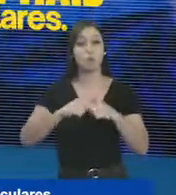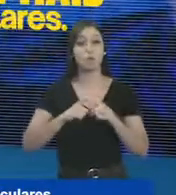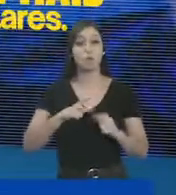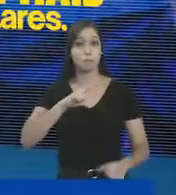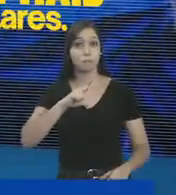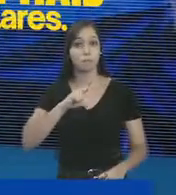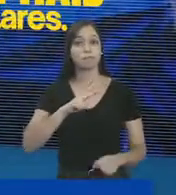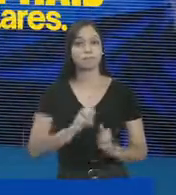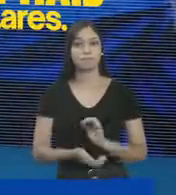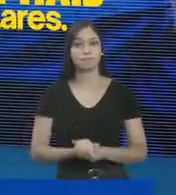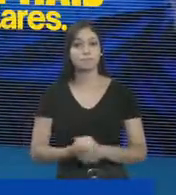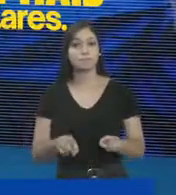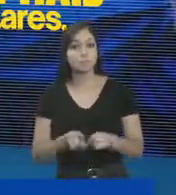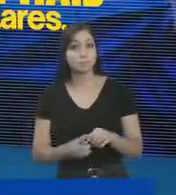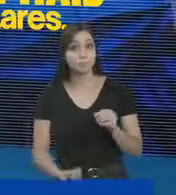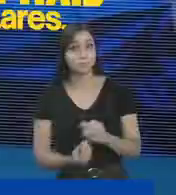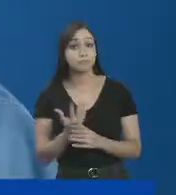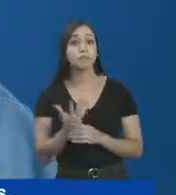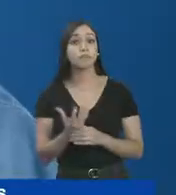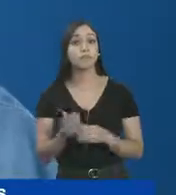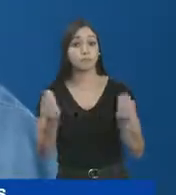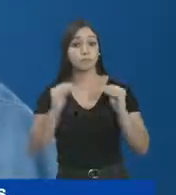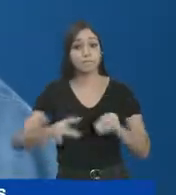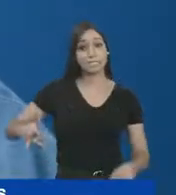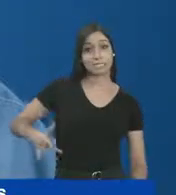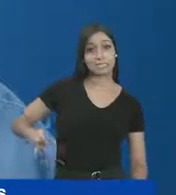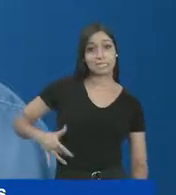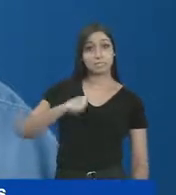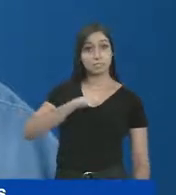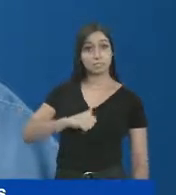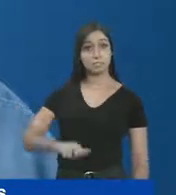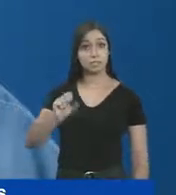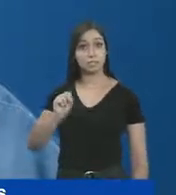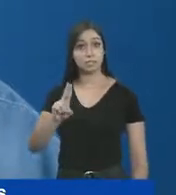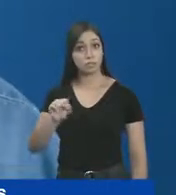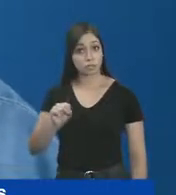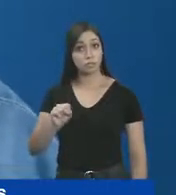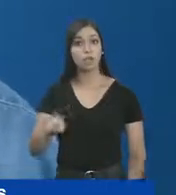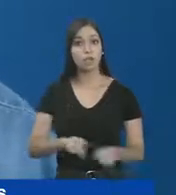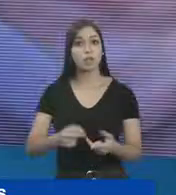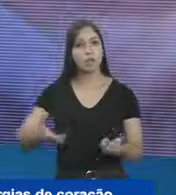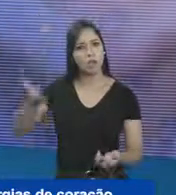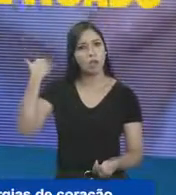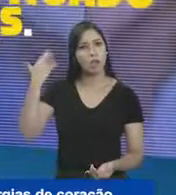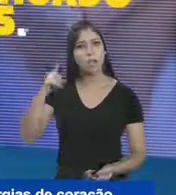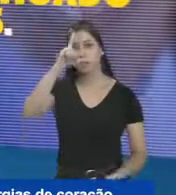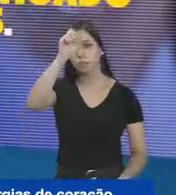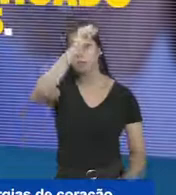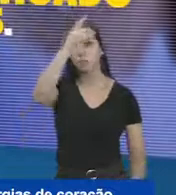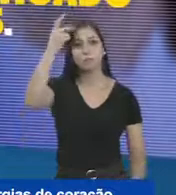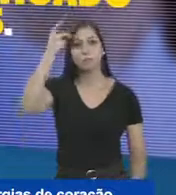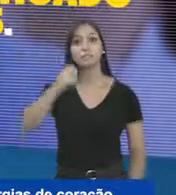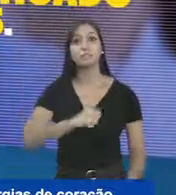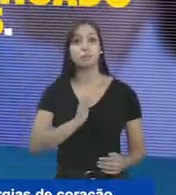particulares para exames e consultas especializadas. Implantar o transplante de rim e fígado pelo SUS. Igualzinho que nós